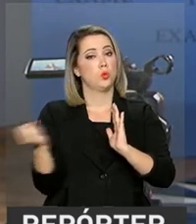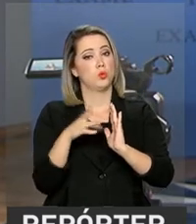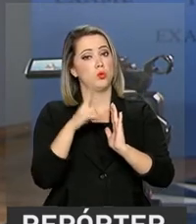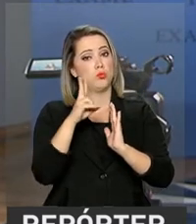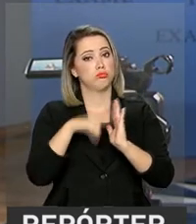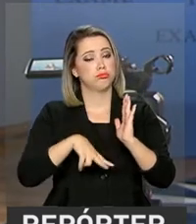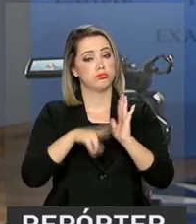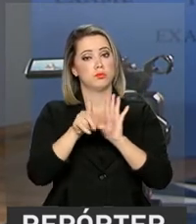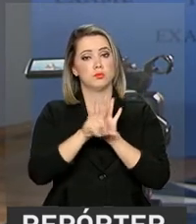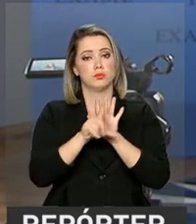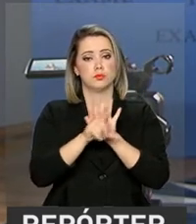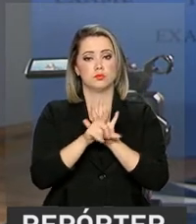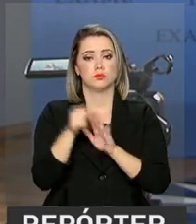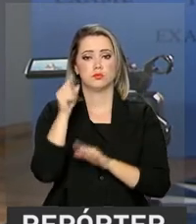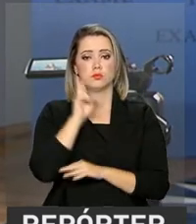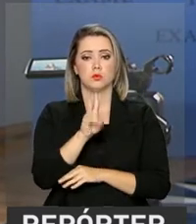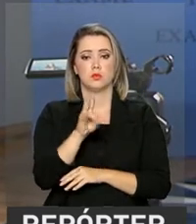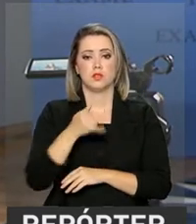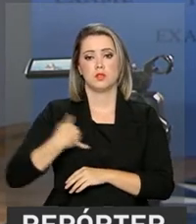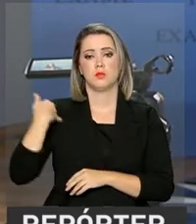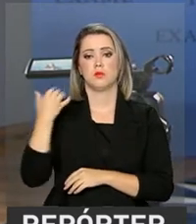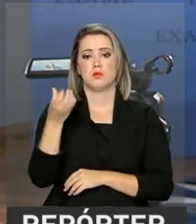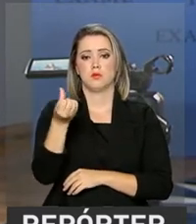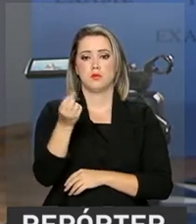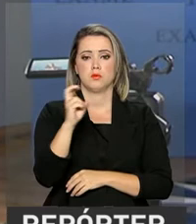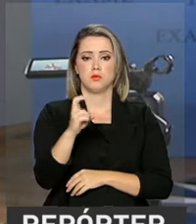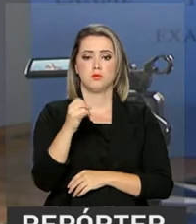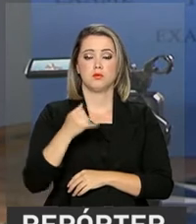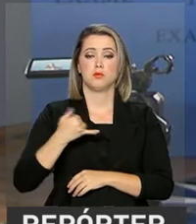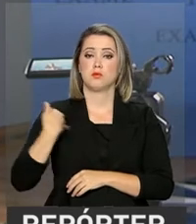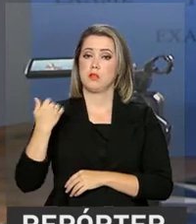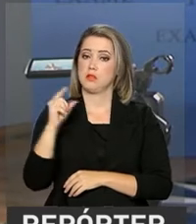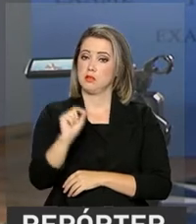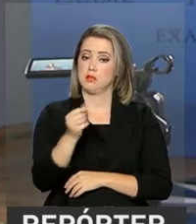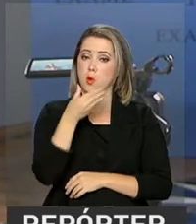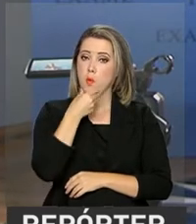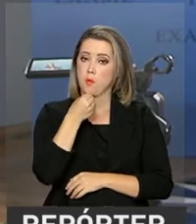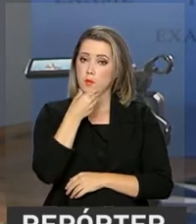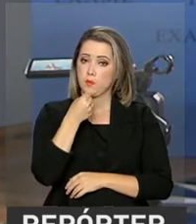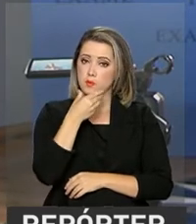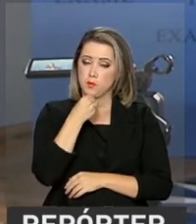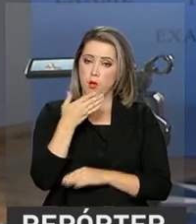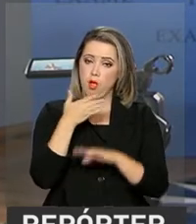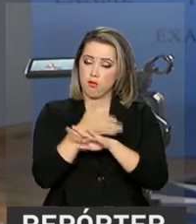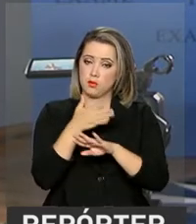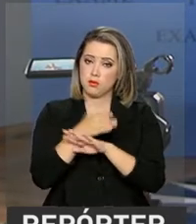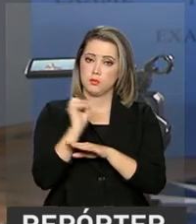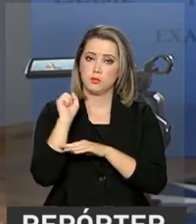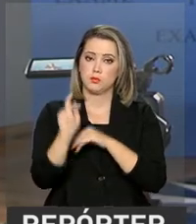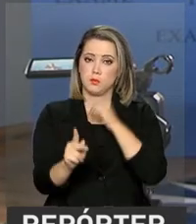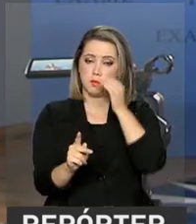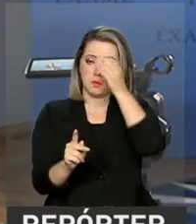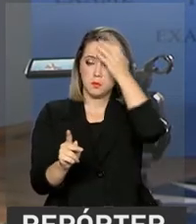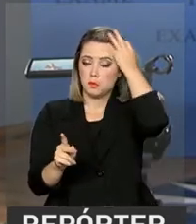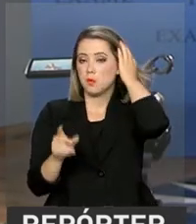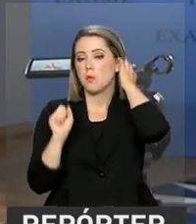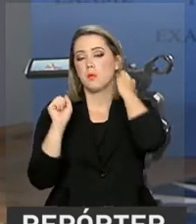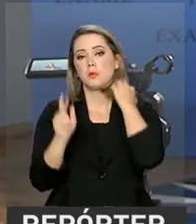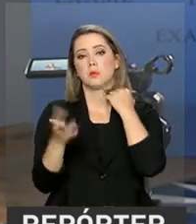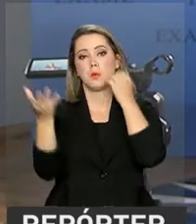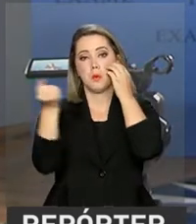Previdência, ele está assim. Previu uma idade mínima de 65 anos para os homens para o acesso à Previdência Social à